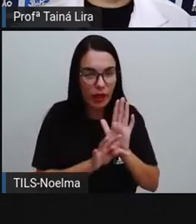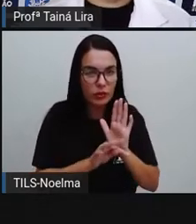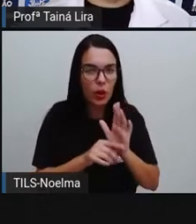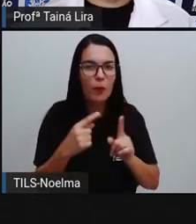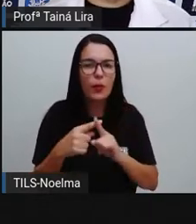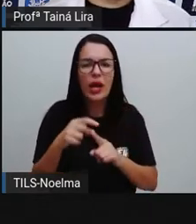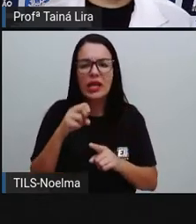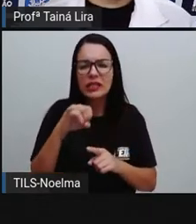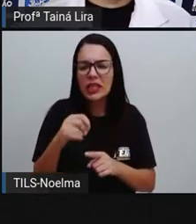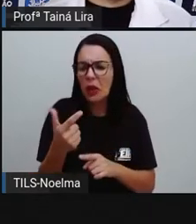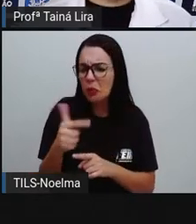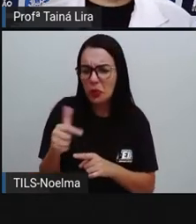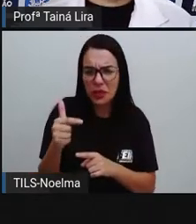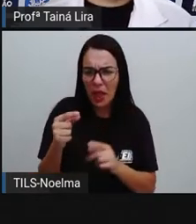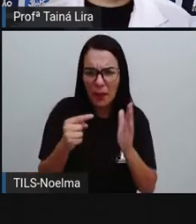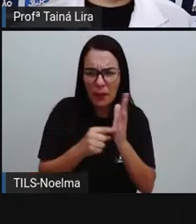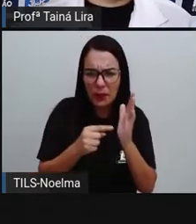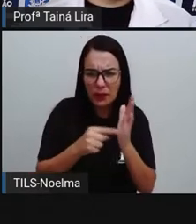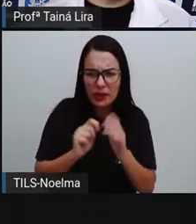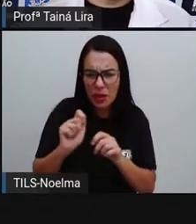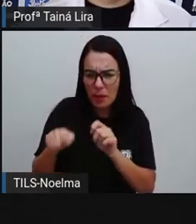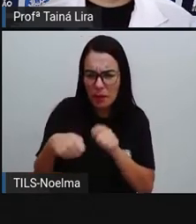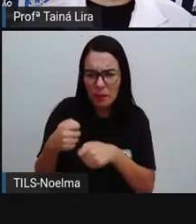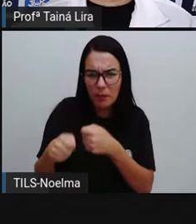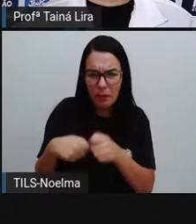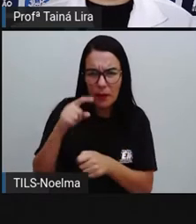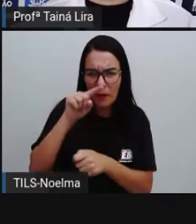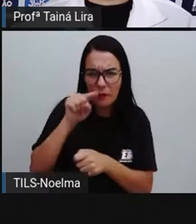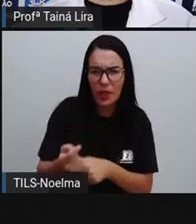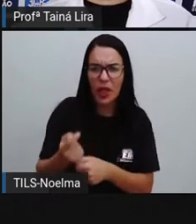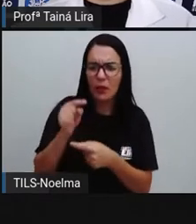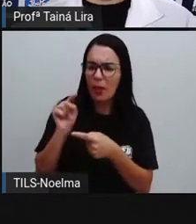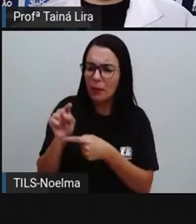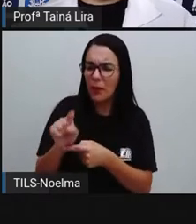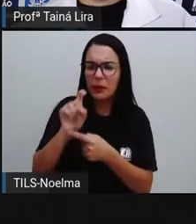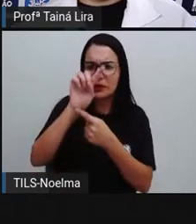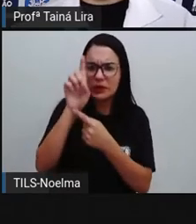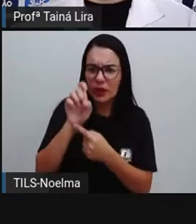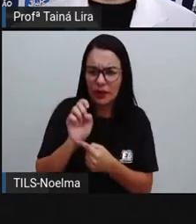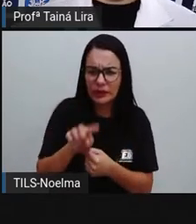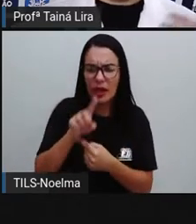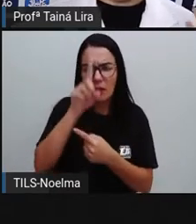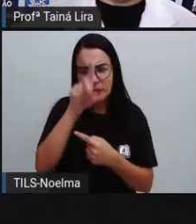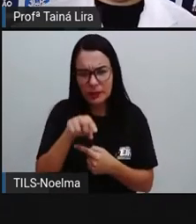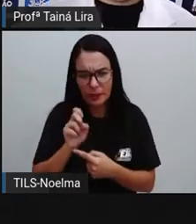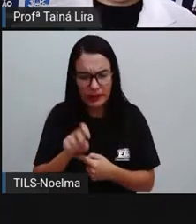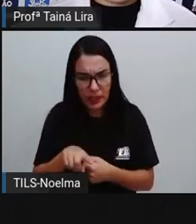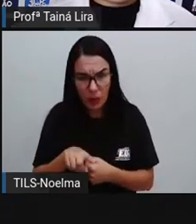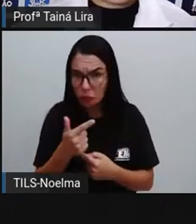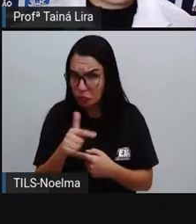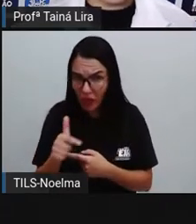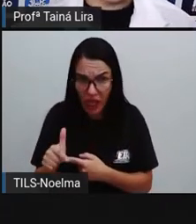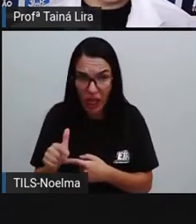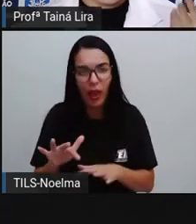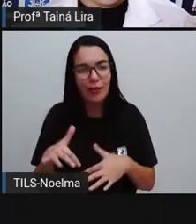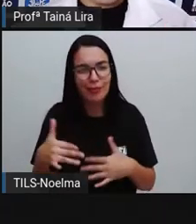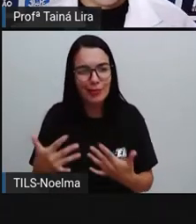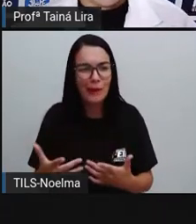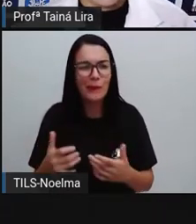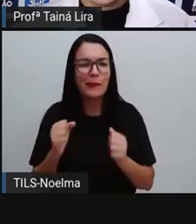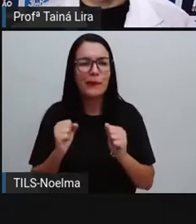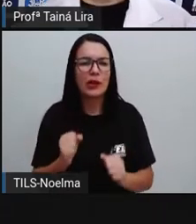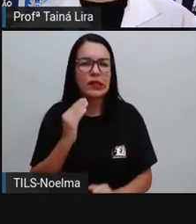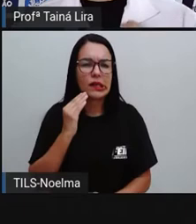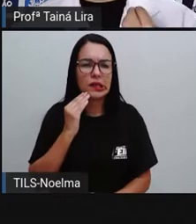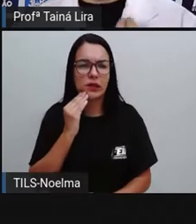sentido e a leitura, né? Fica ali mais difícil, a leitura fica comprometida. Por quê,